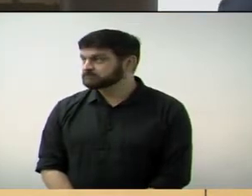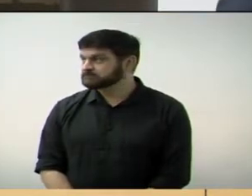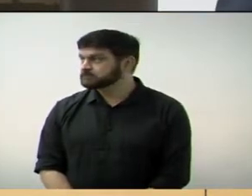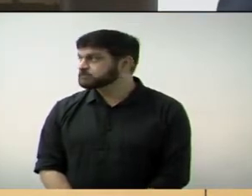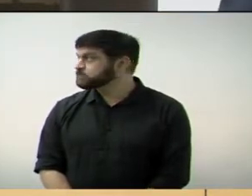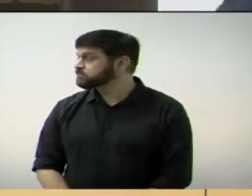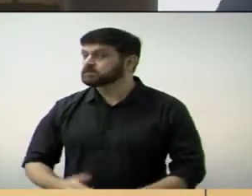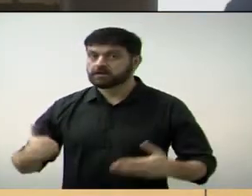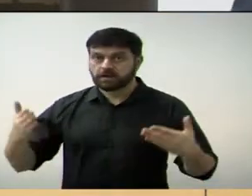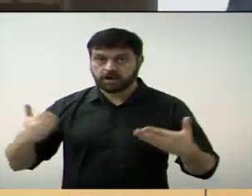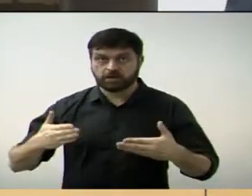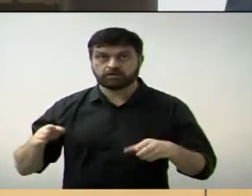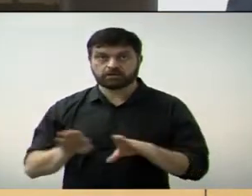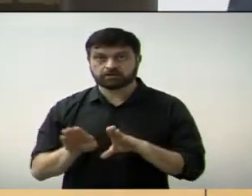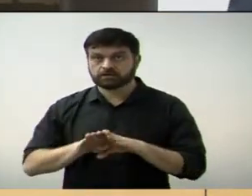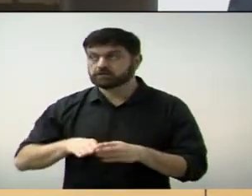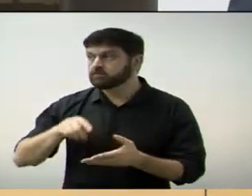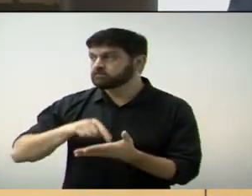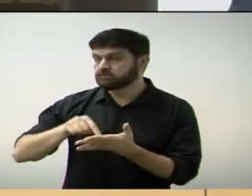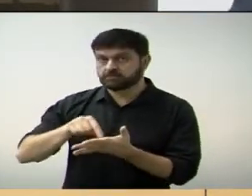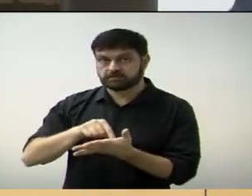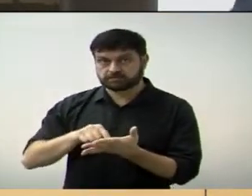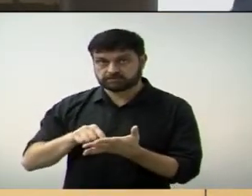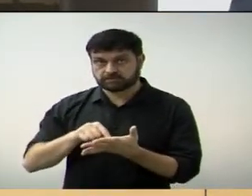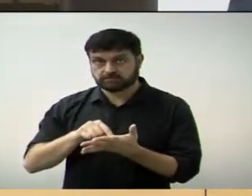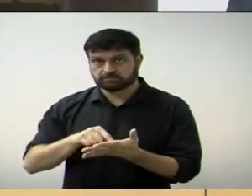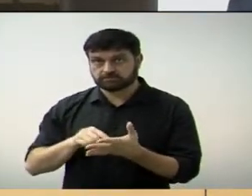agora sim, então, os requerimentos estão em votação.